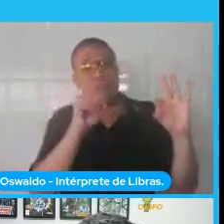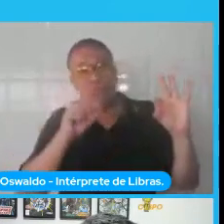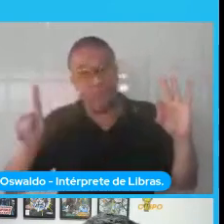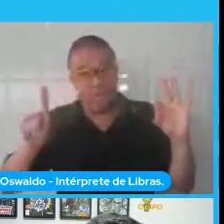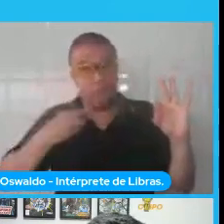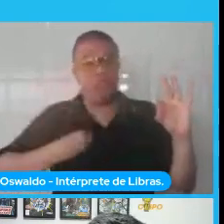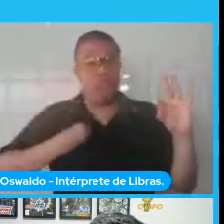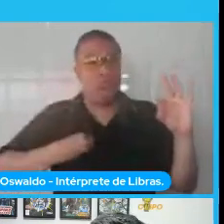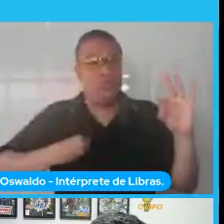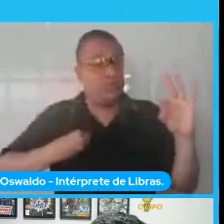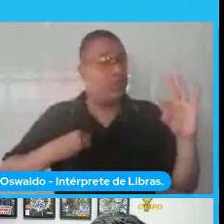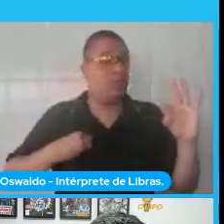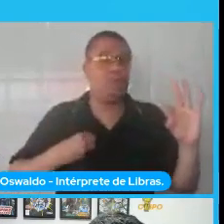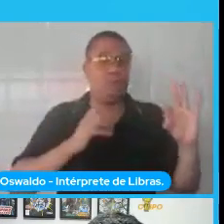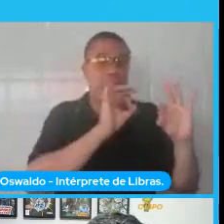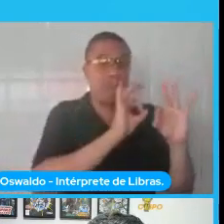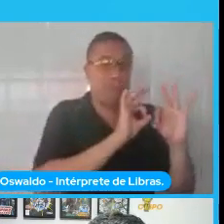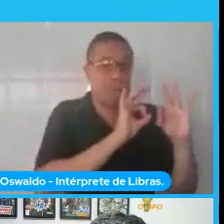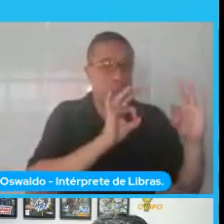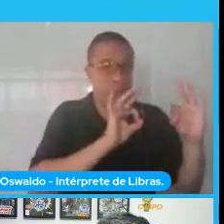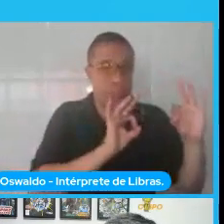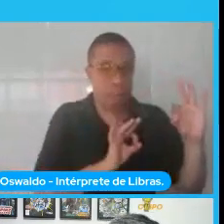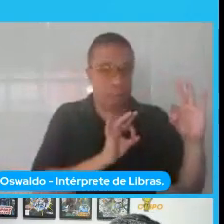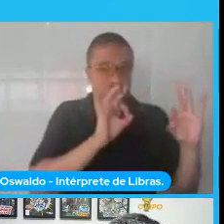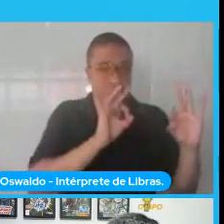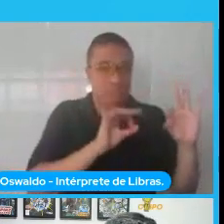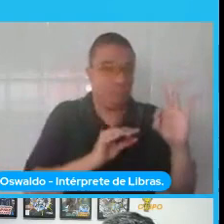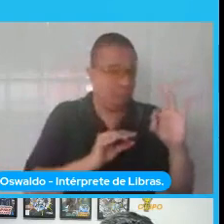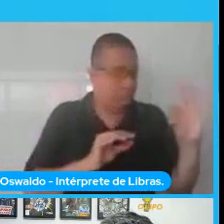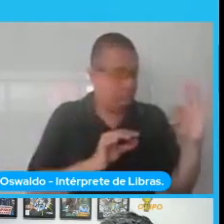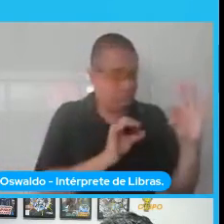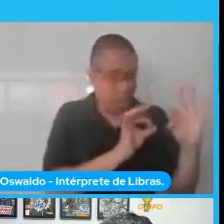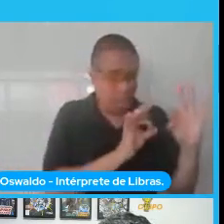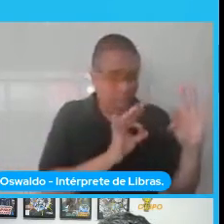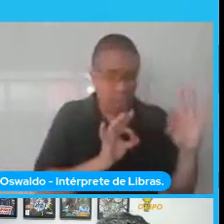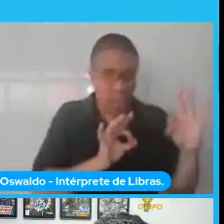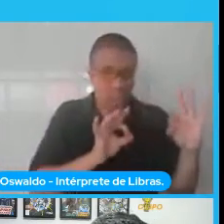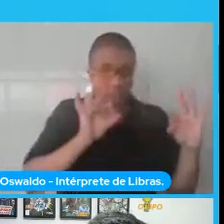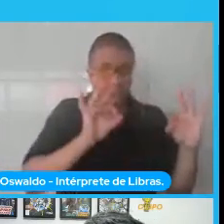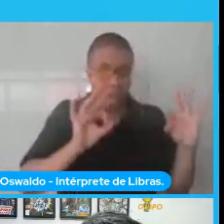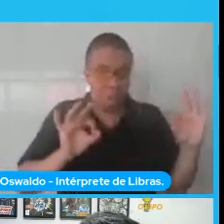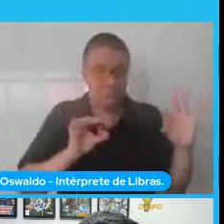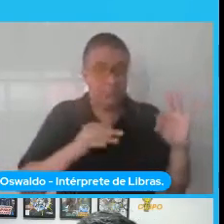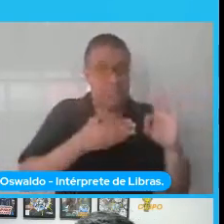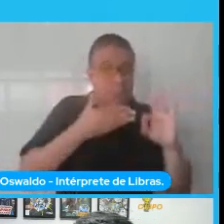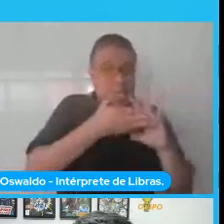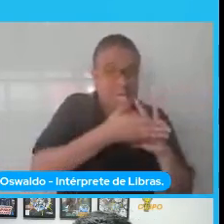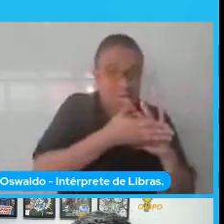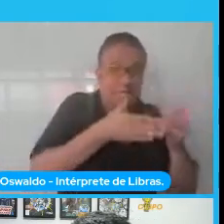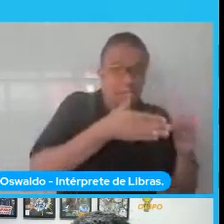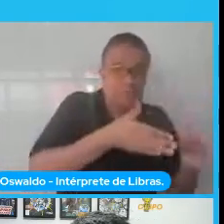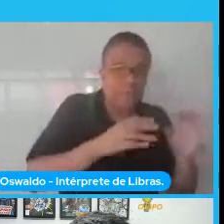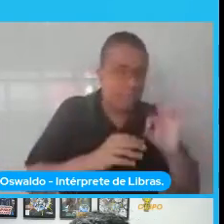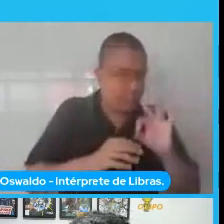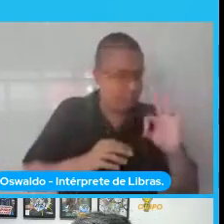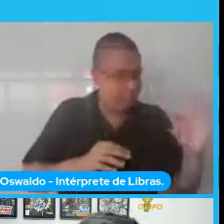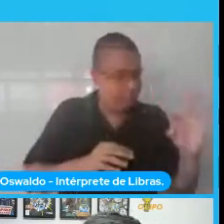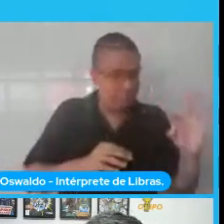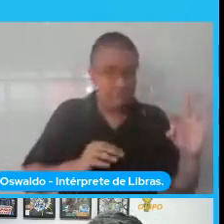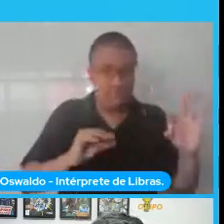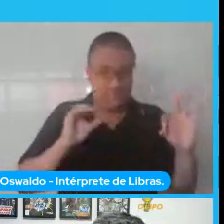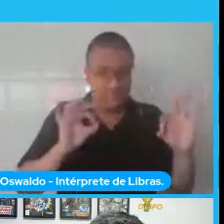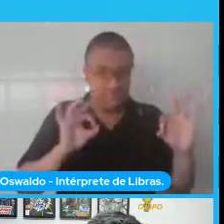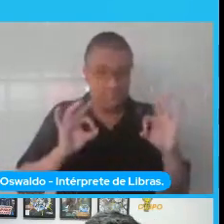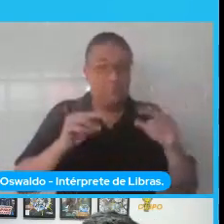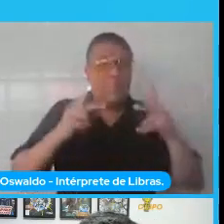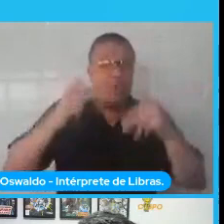aqui e aí é passado para o próximo neurônio até ele chegar na saída. Então esse impulso que é dado no cérebro